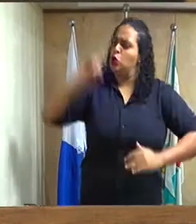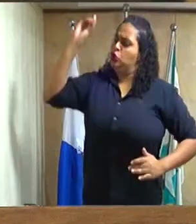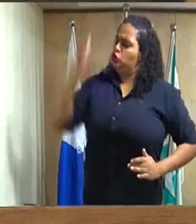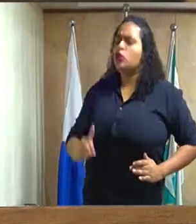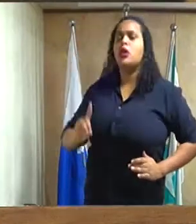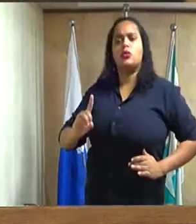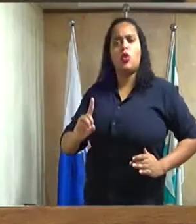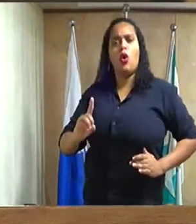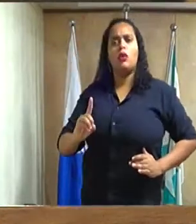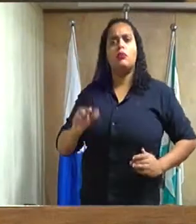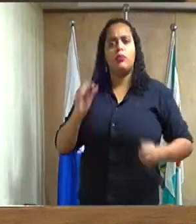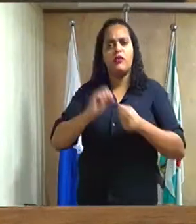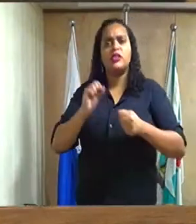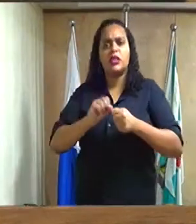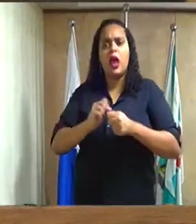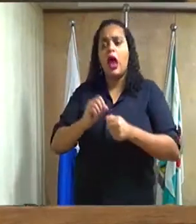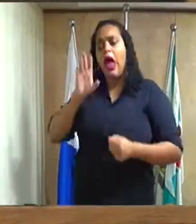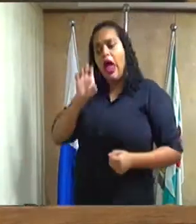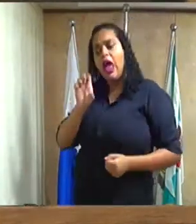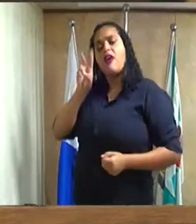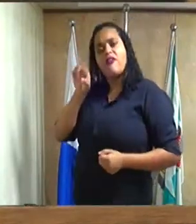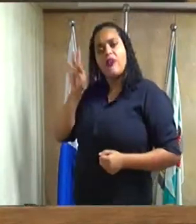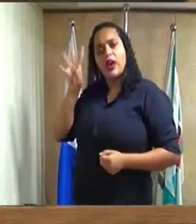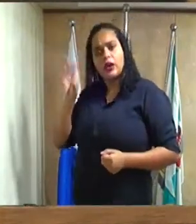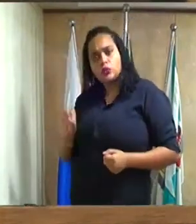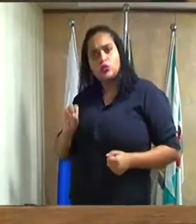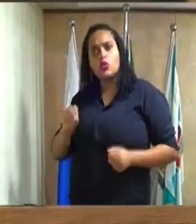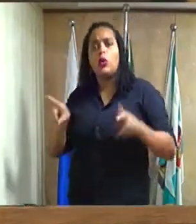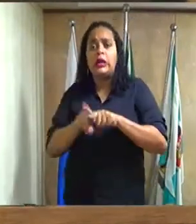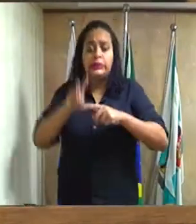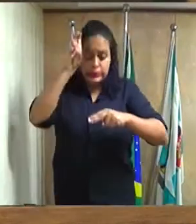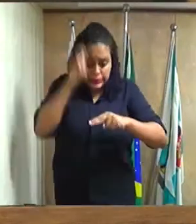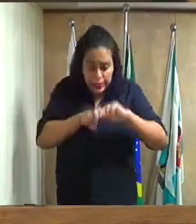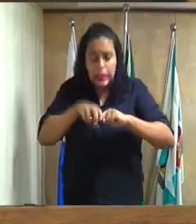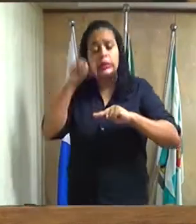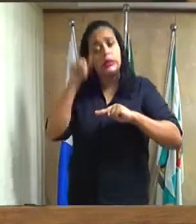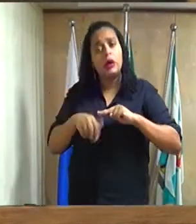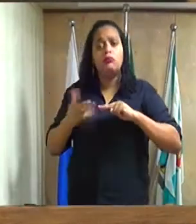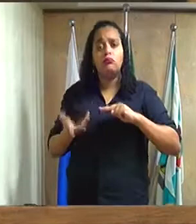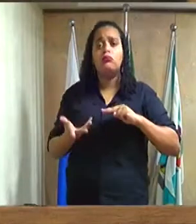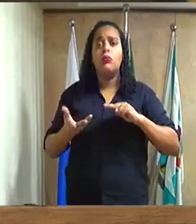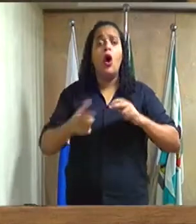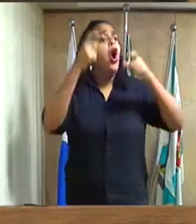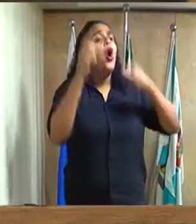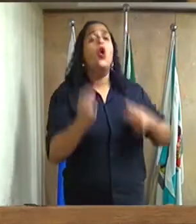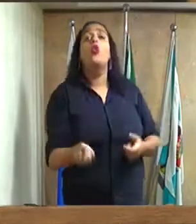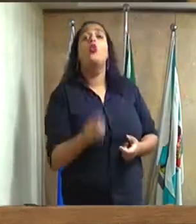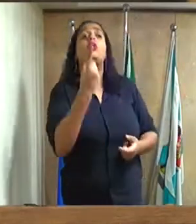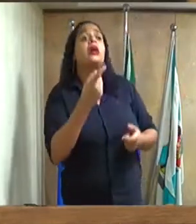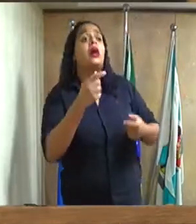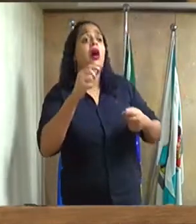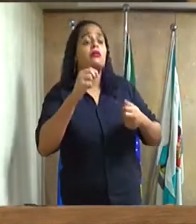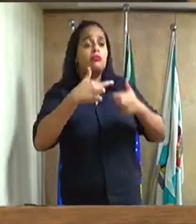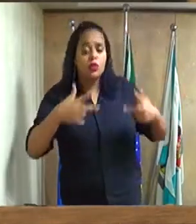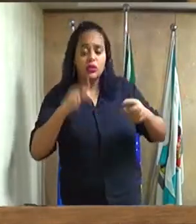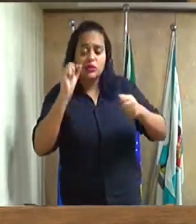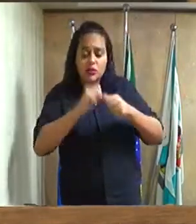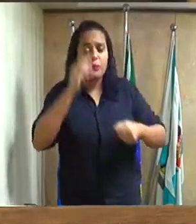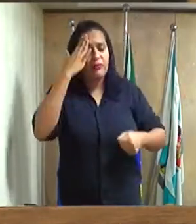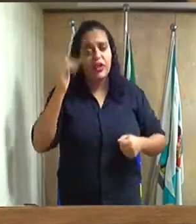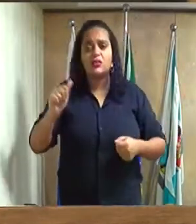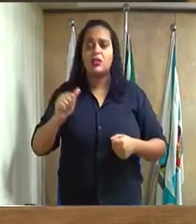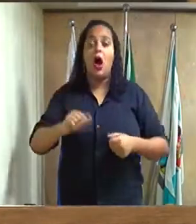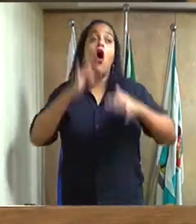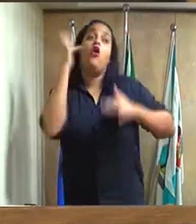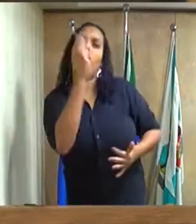eventos, porque o senhor que ocupa essa cadeira hoje, a única coisa que ele sabe fazer é